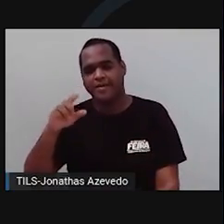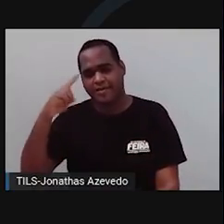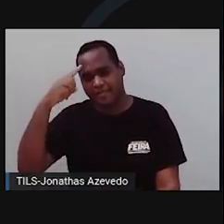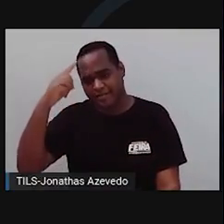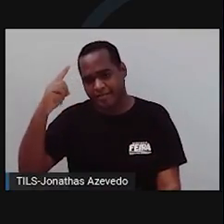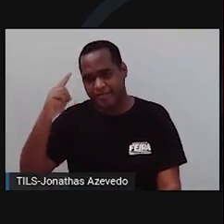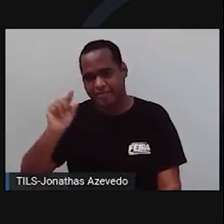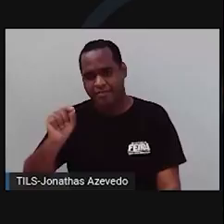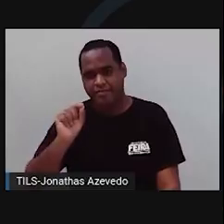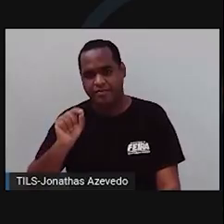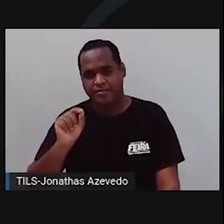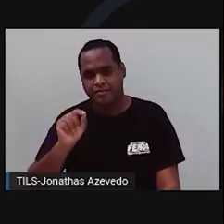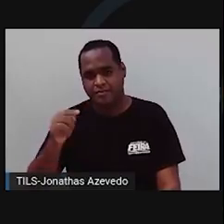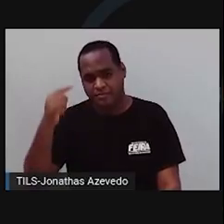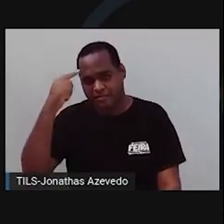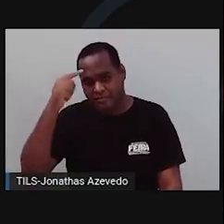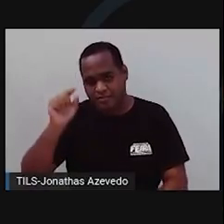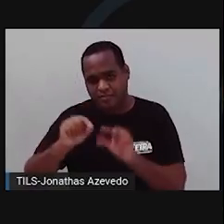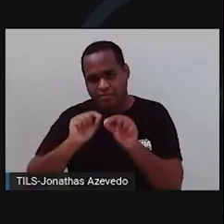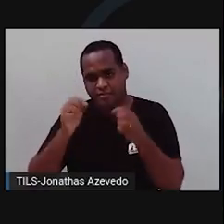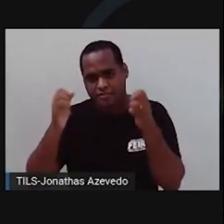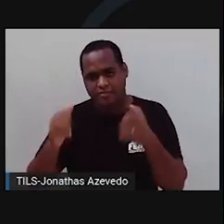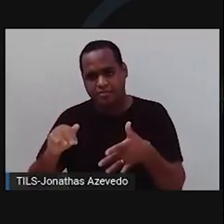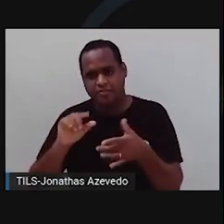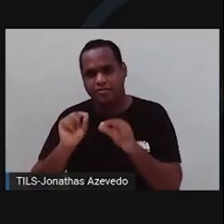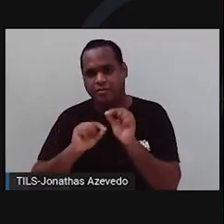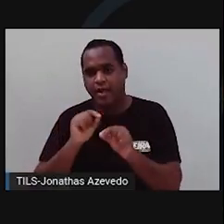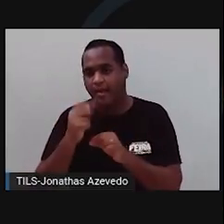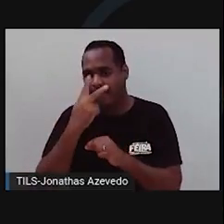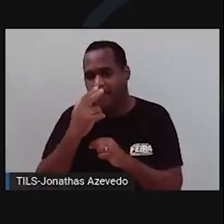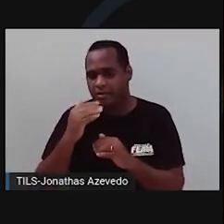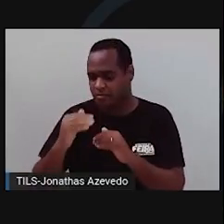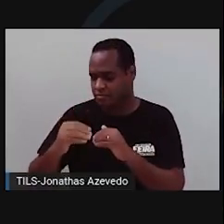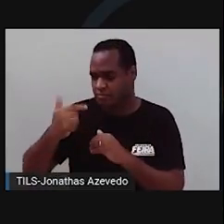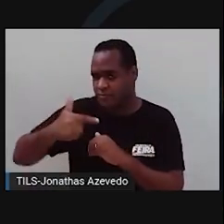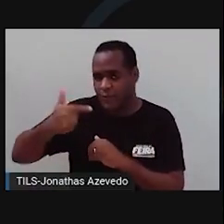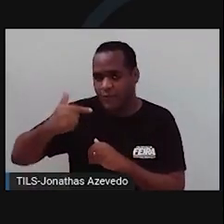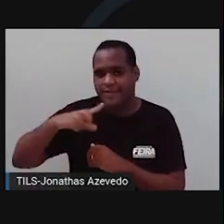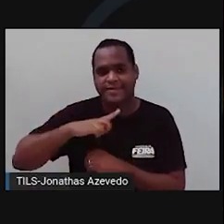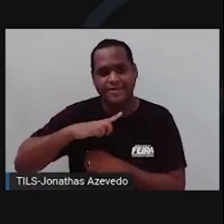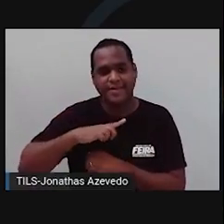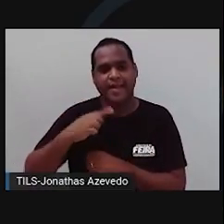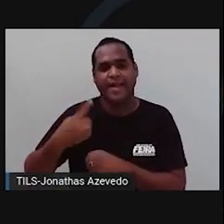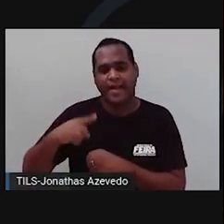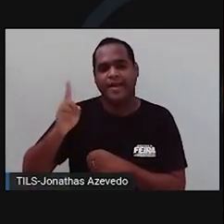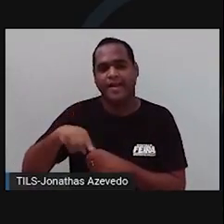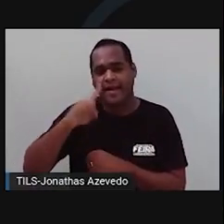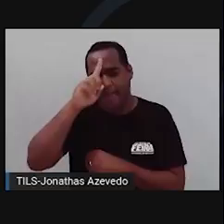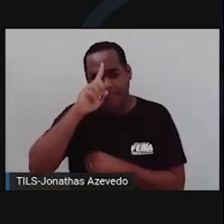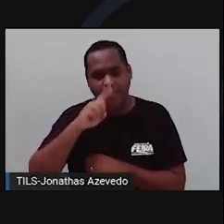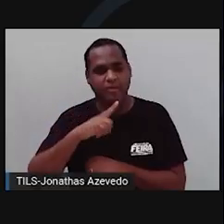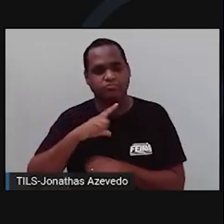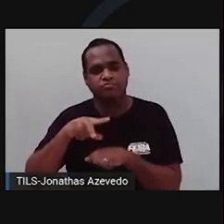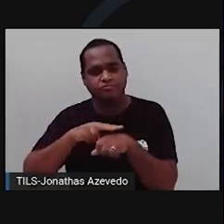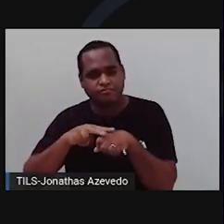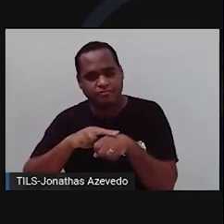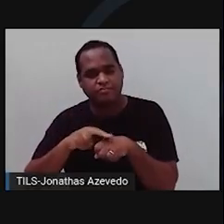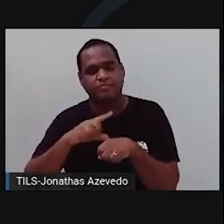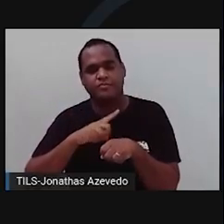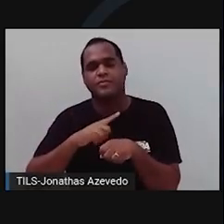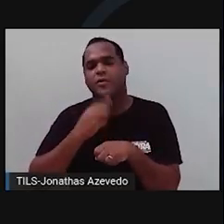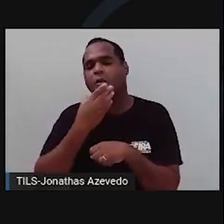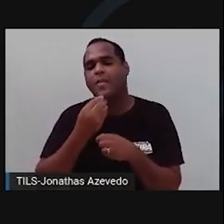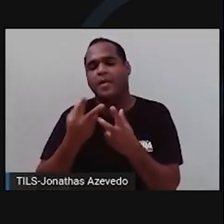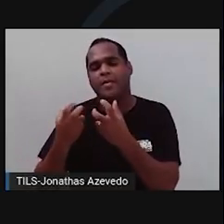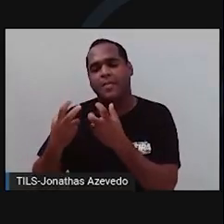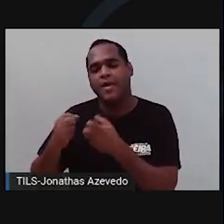essas ervilhas amarelas que nasceram entre si e, nessa segunda geração, nasceram ervilhas amarelas e verdes. Percebendo, então, que a